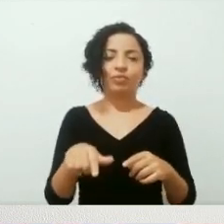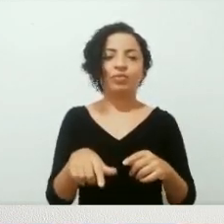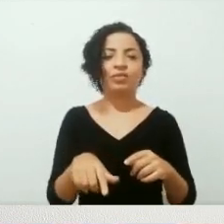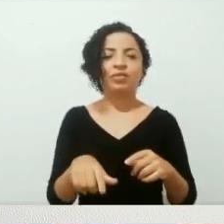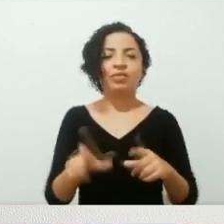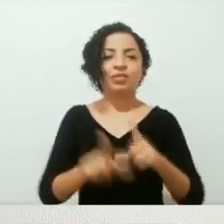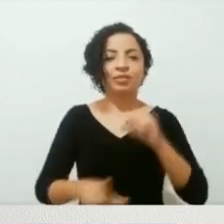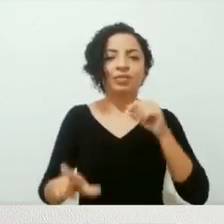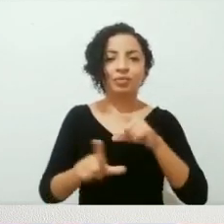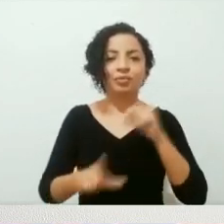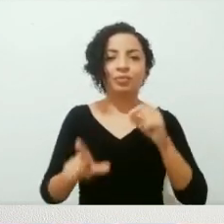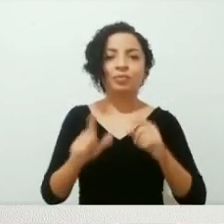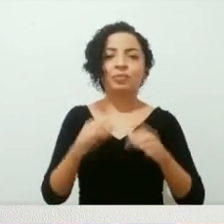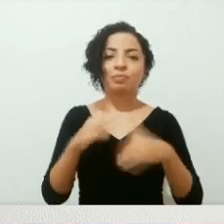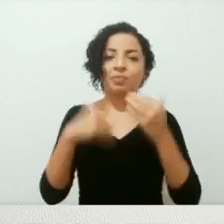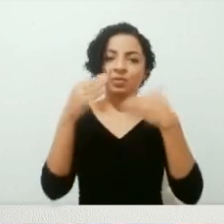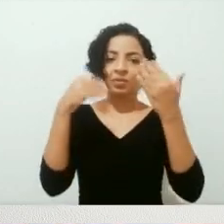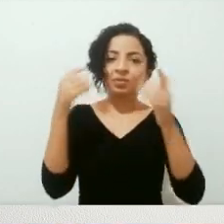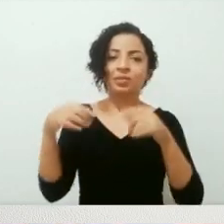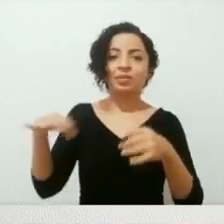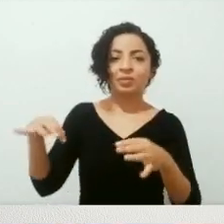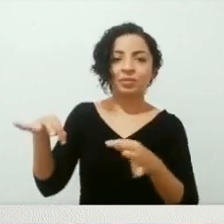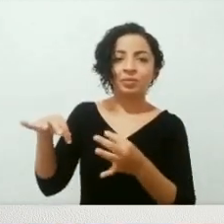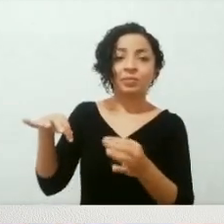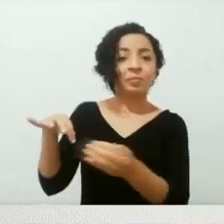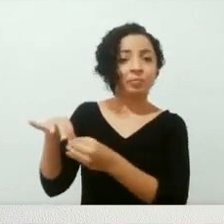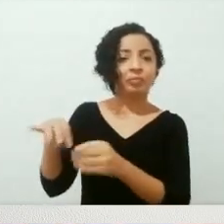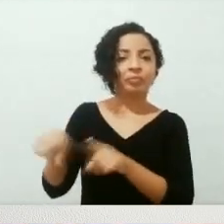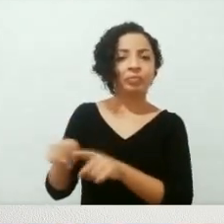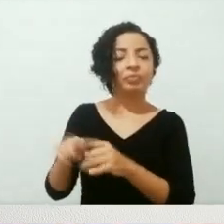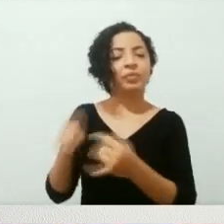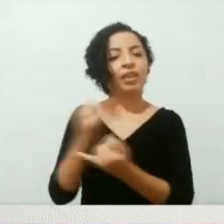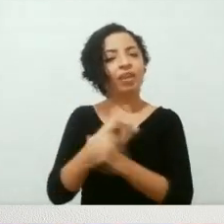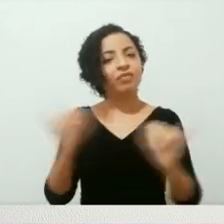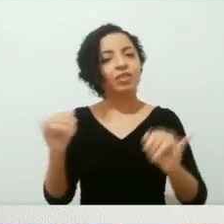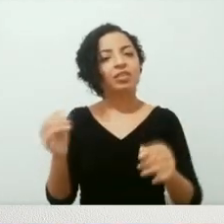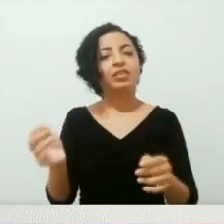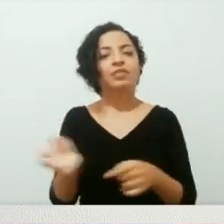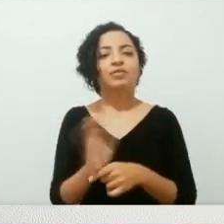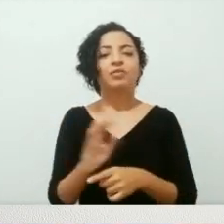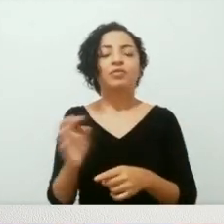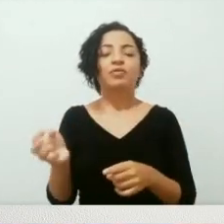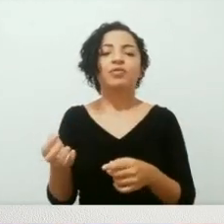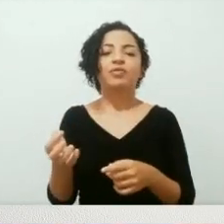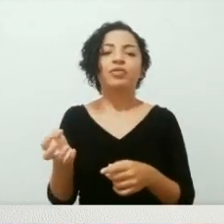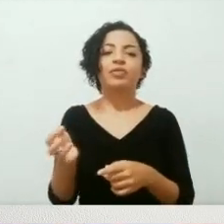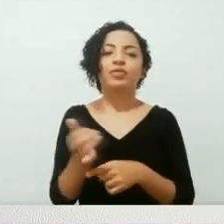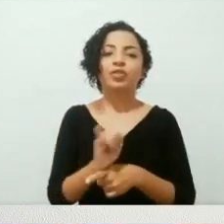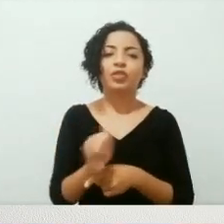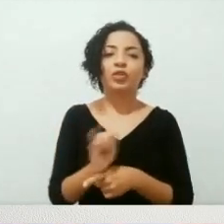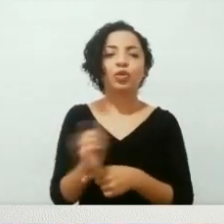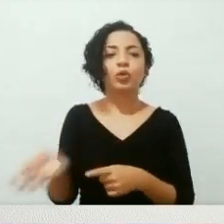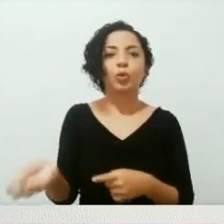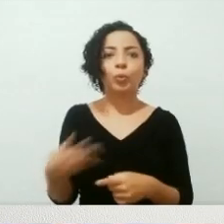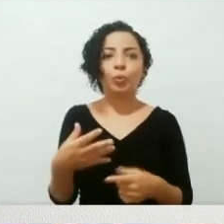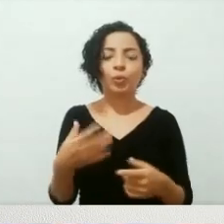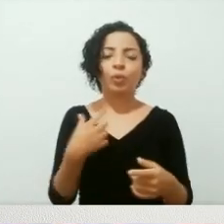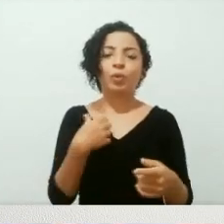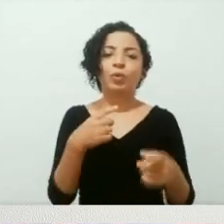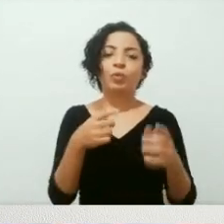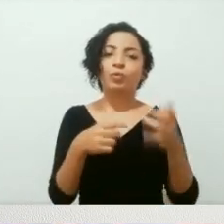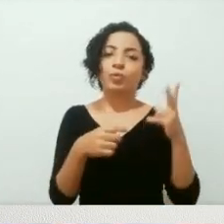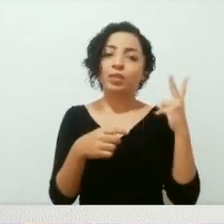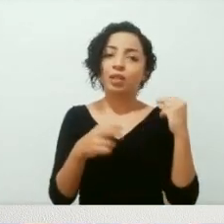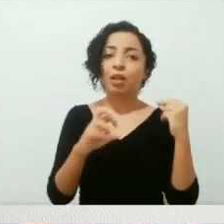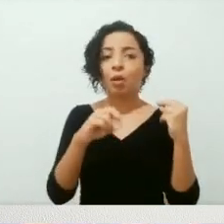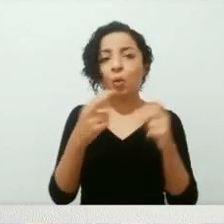e recebe as notificações, ativando o sininho, recebe as notificações de quando a gente lança um vídeo aqui. Você já recebe aí no seu celular ou